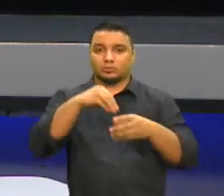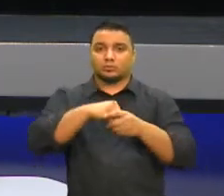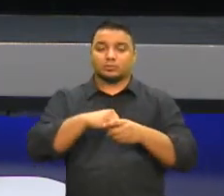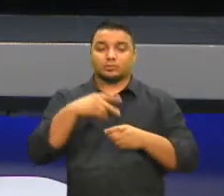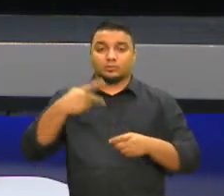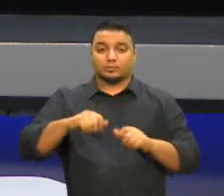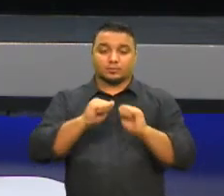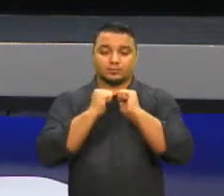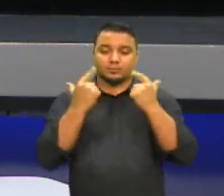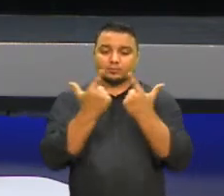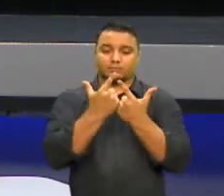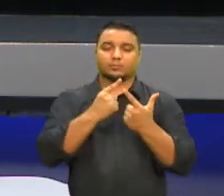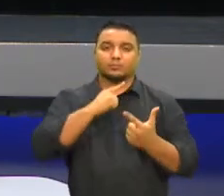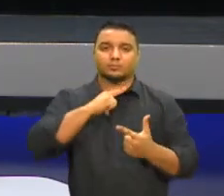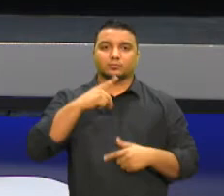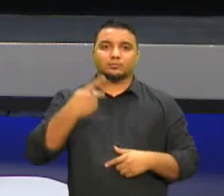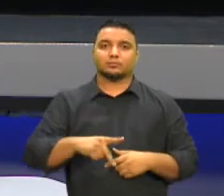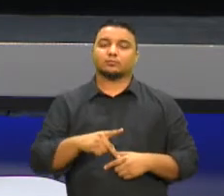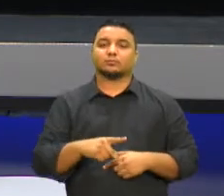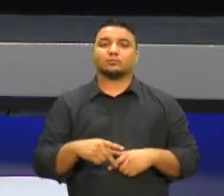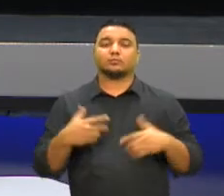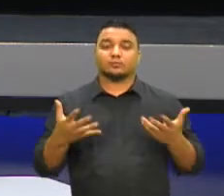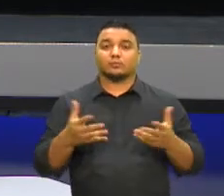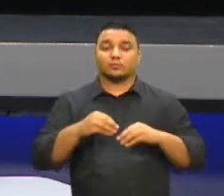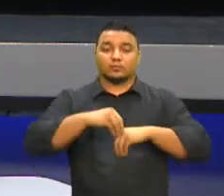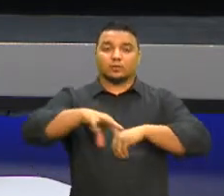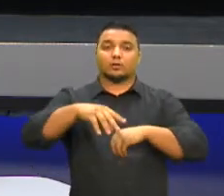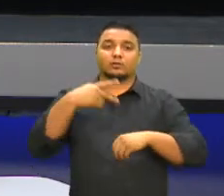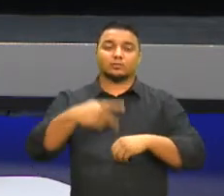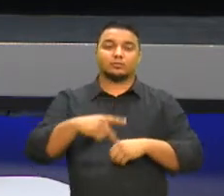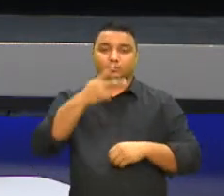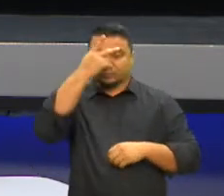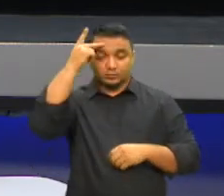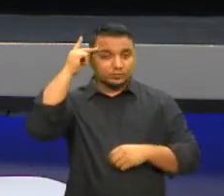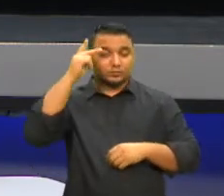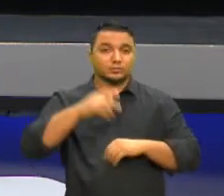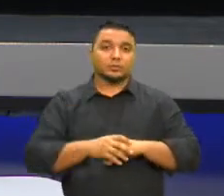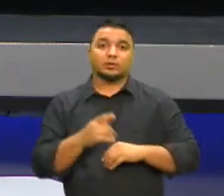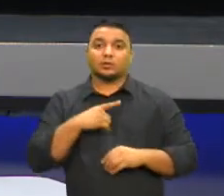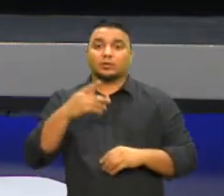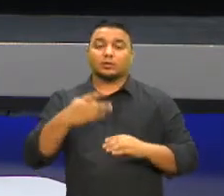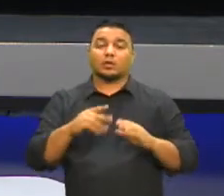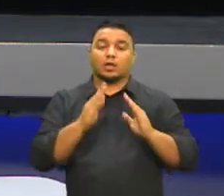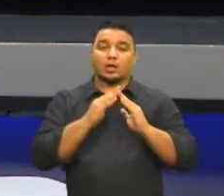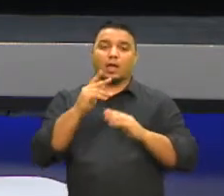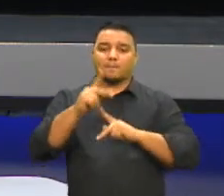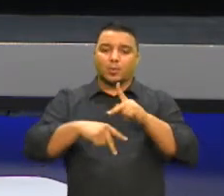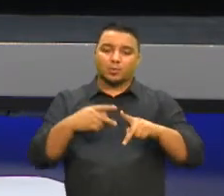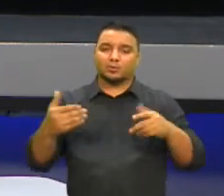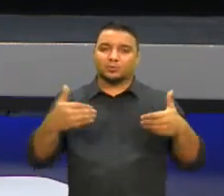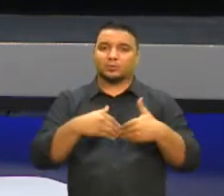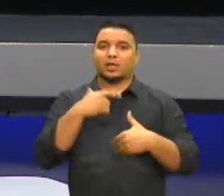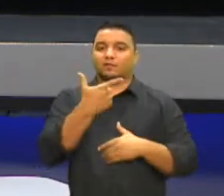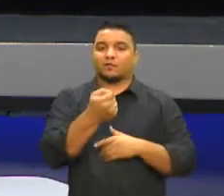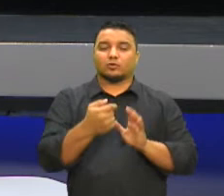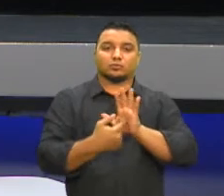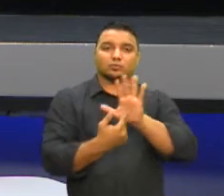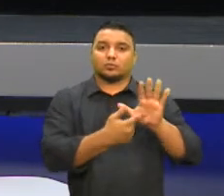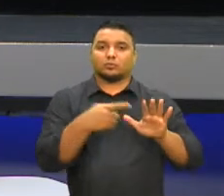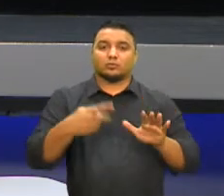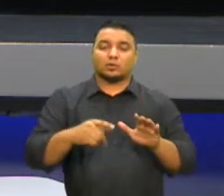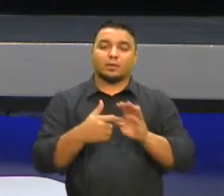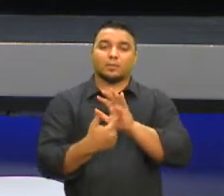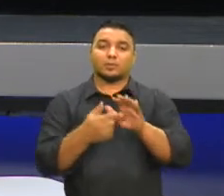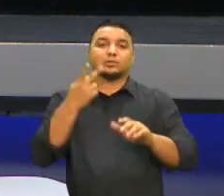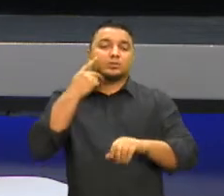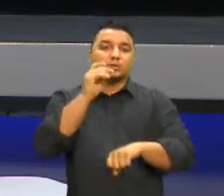Assembleia Legislativa do Ceará oferece aos cidadãos. A Casa do Povo está entre os 20 expositores da Mostra